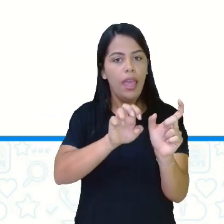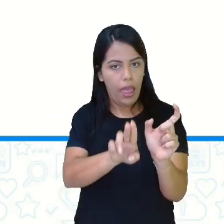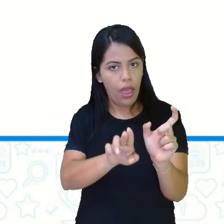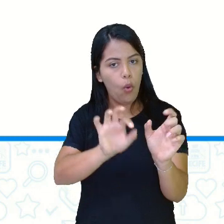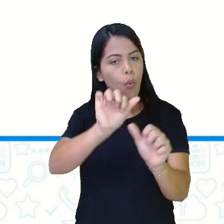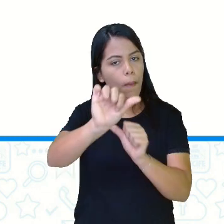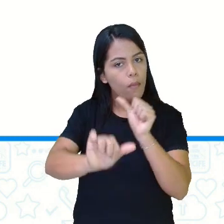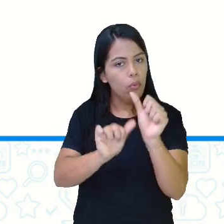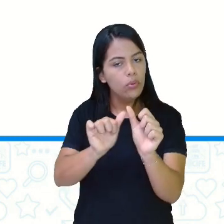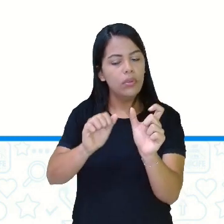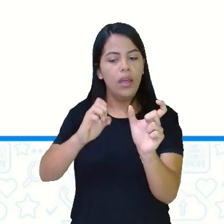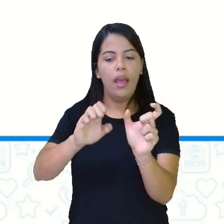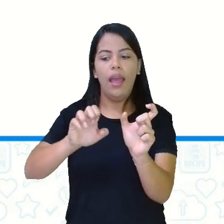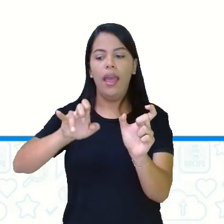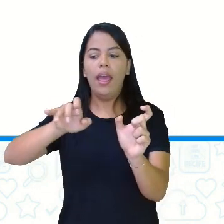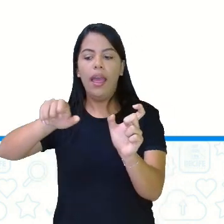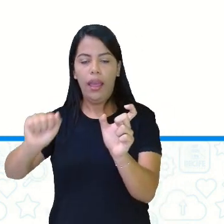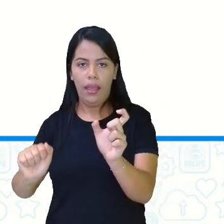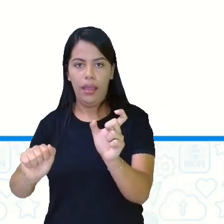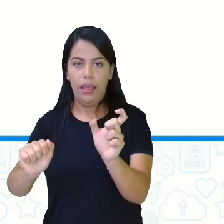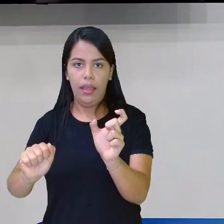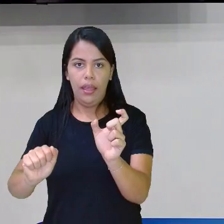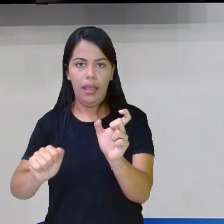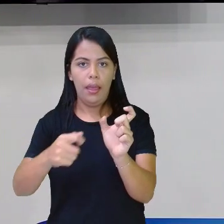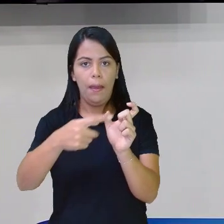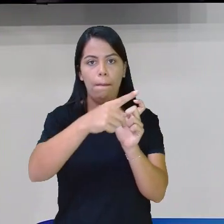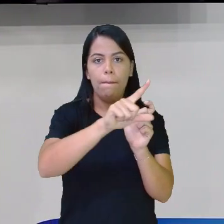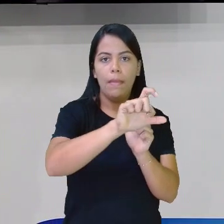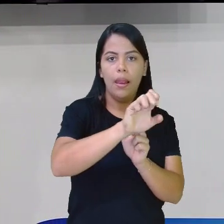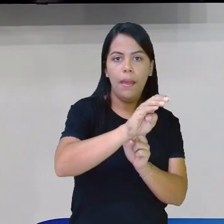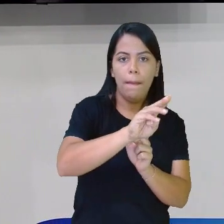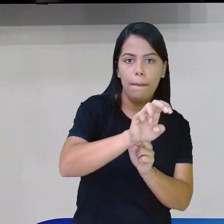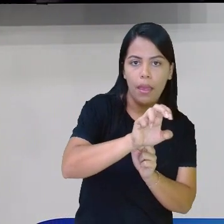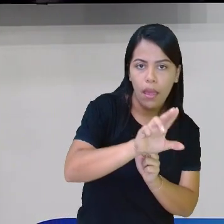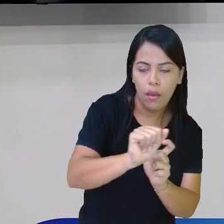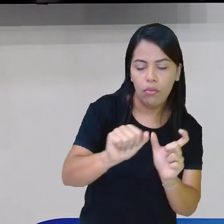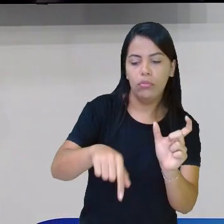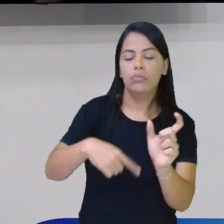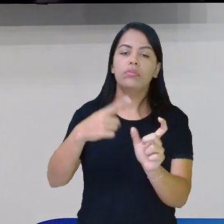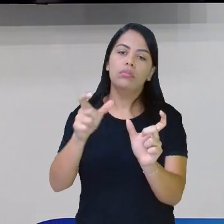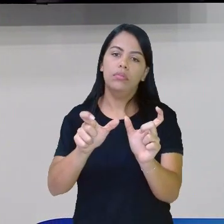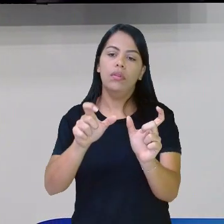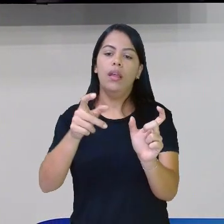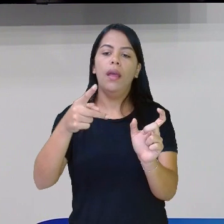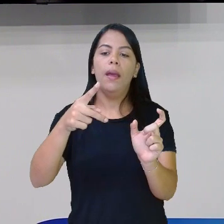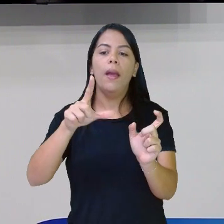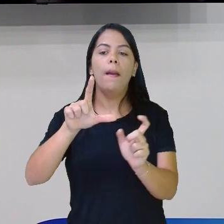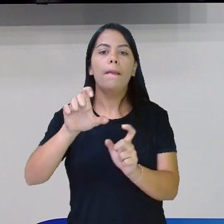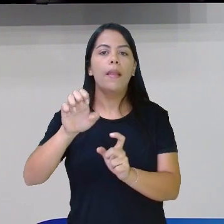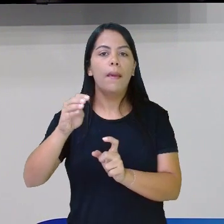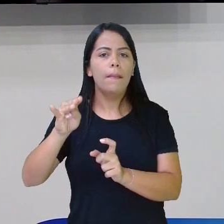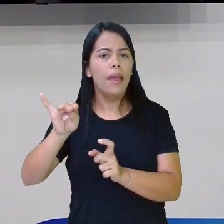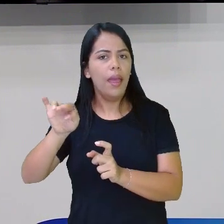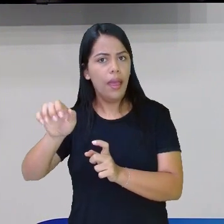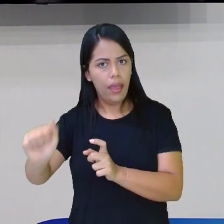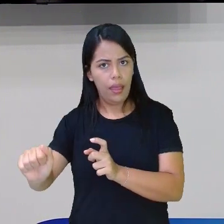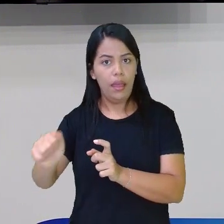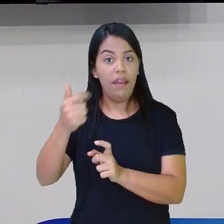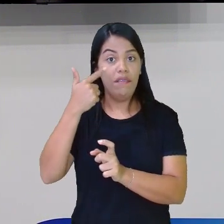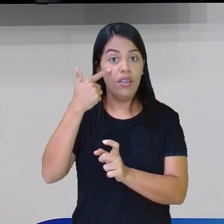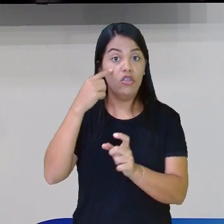europeia. Plebeu, plebeia, tá? Então, preste atenção nesse detalhe, tá? Das